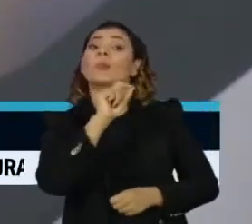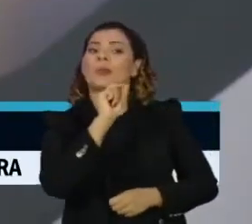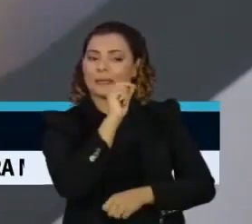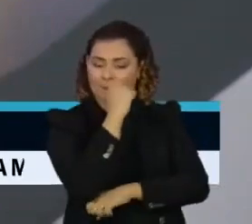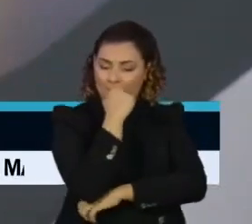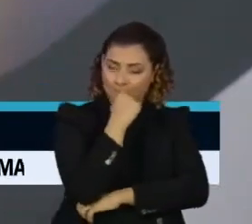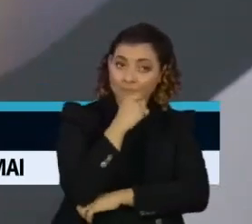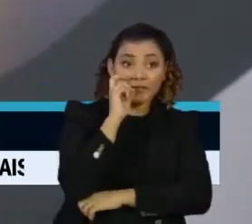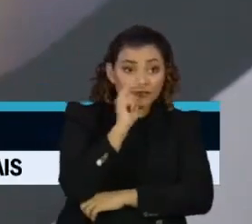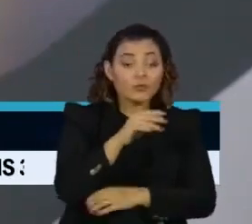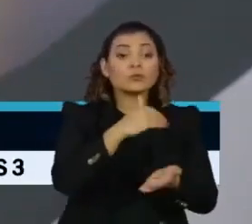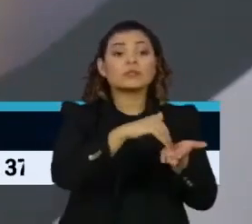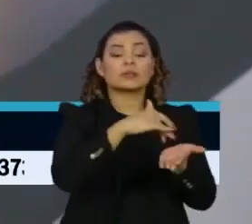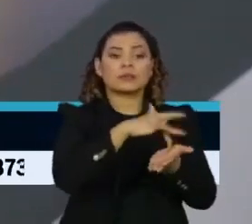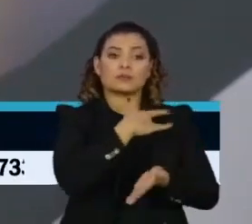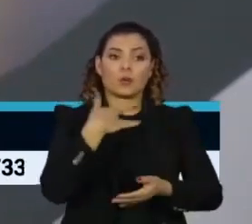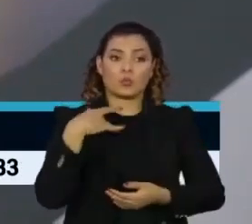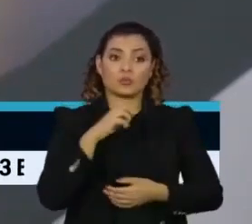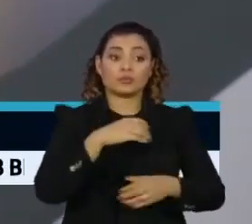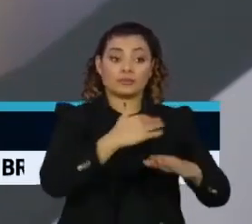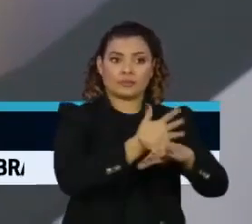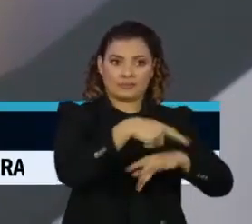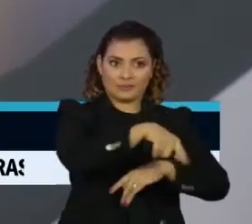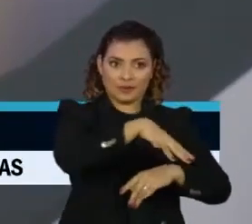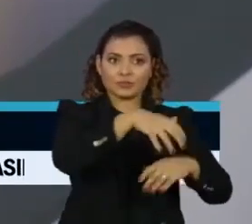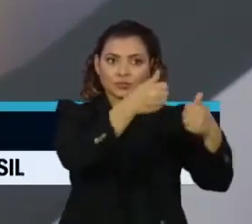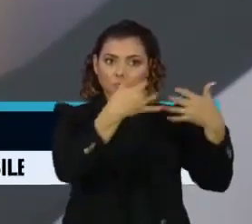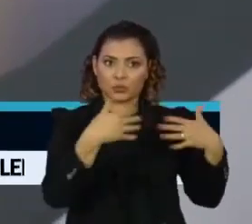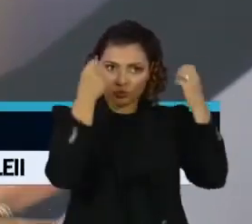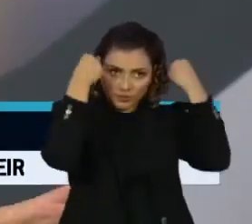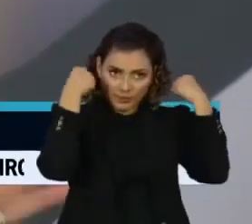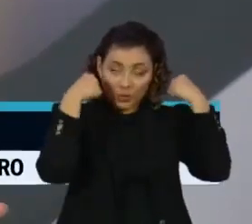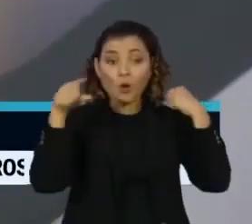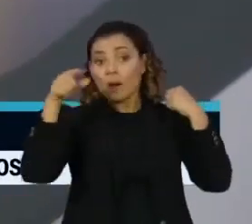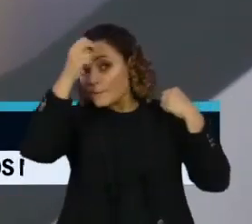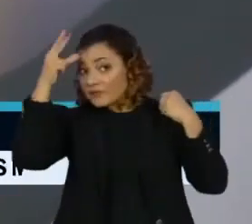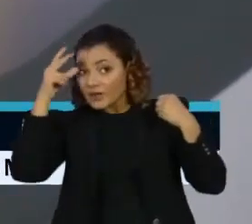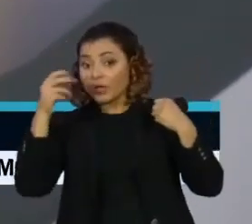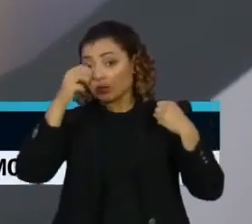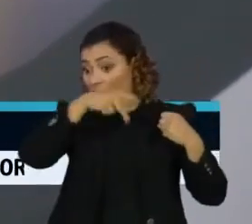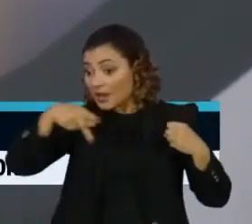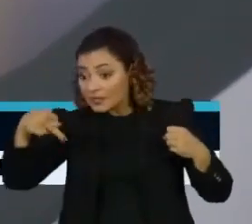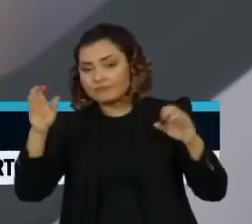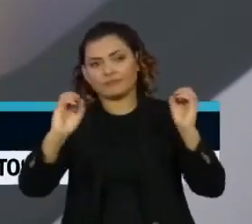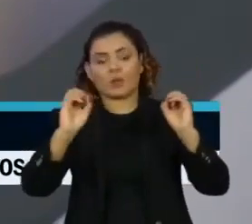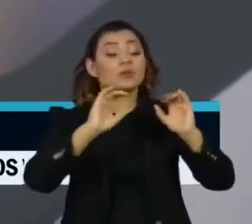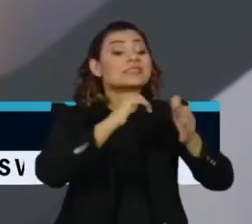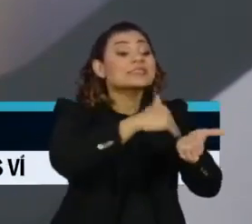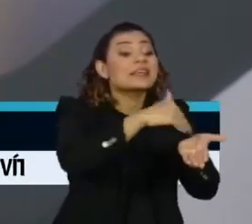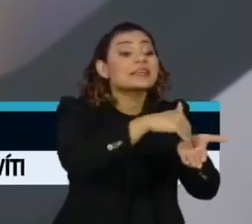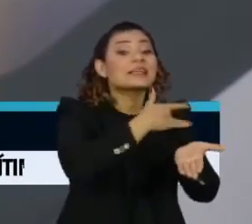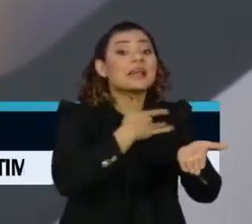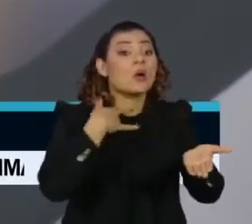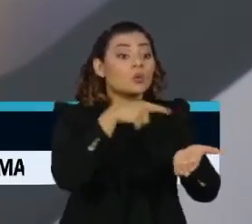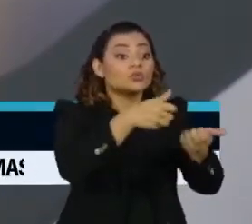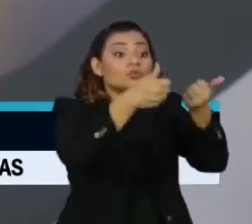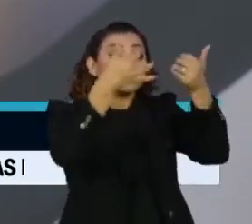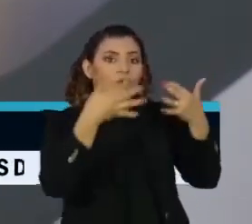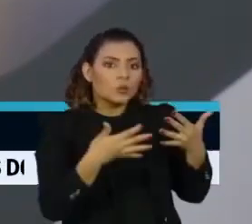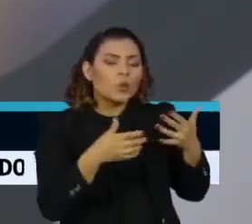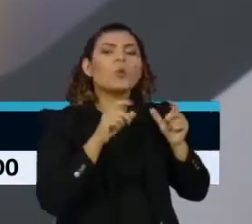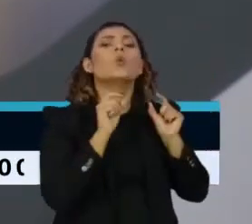vi o secretário da Saúde da cidade também falando, ou seja, não o prefeito, não o presidente, o secretário de saúde, falando que eles